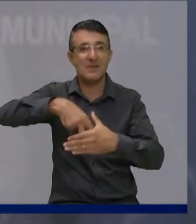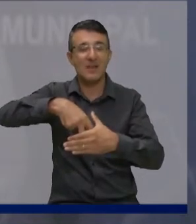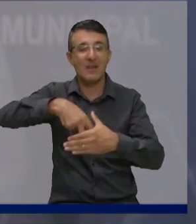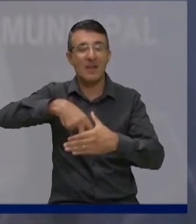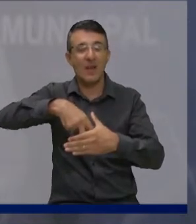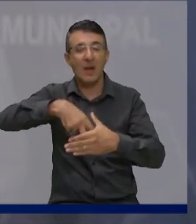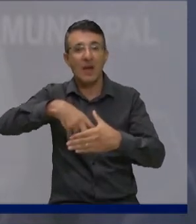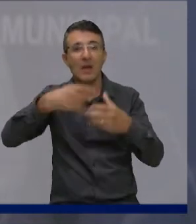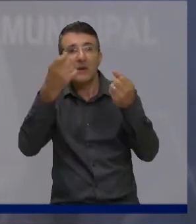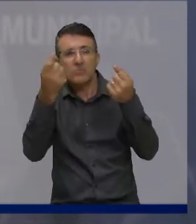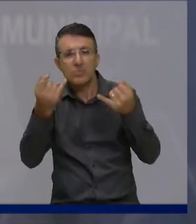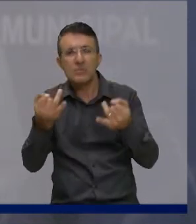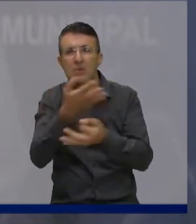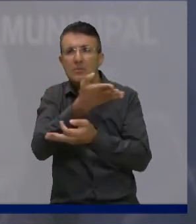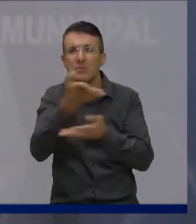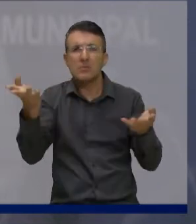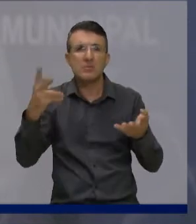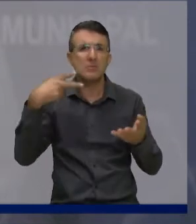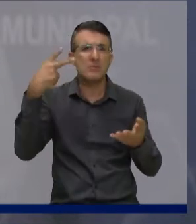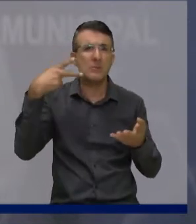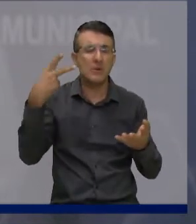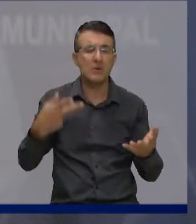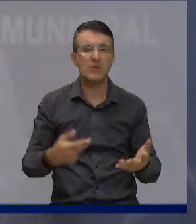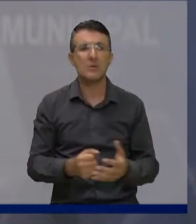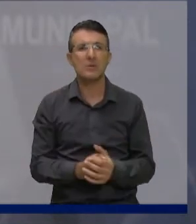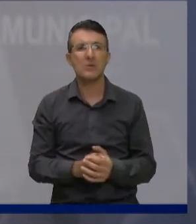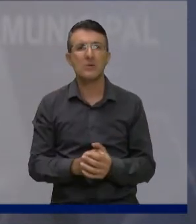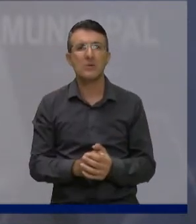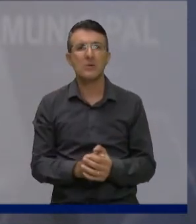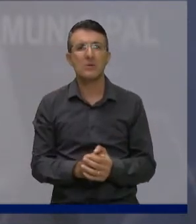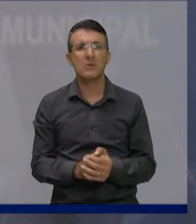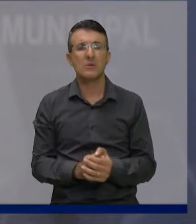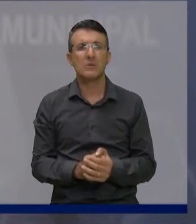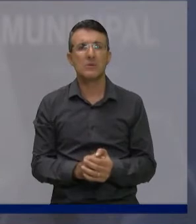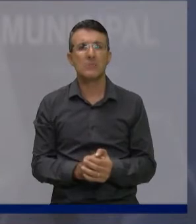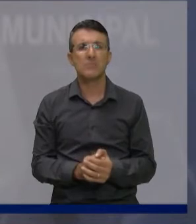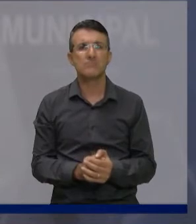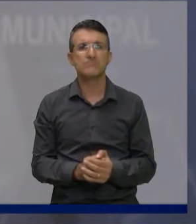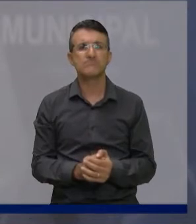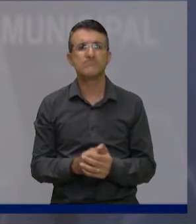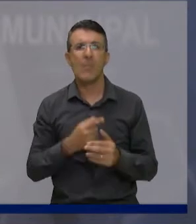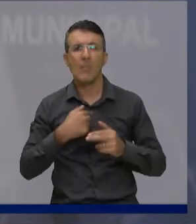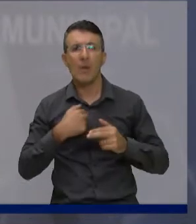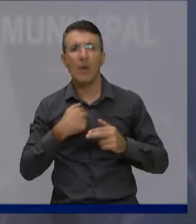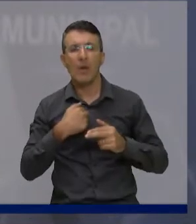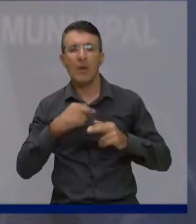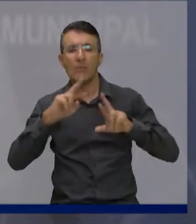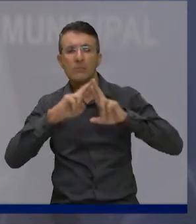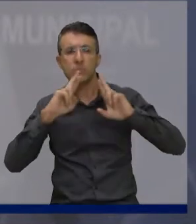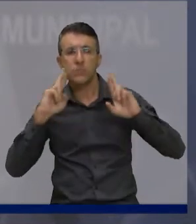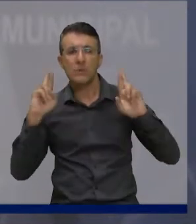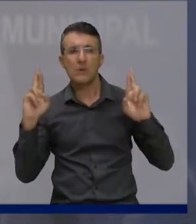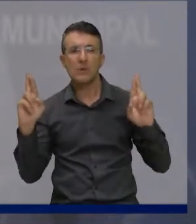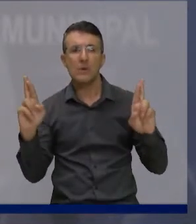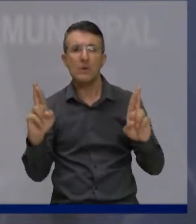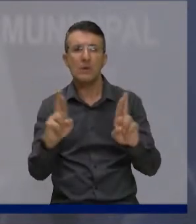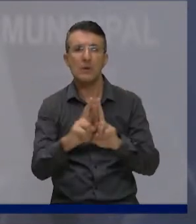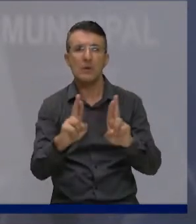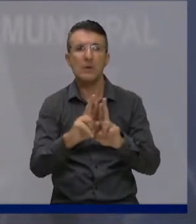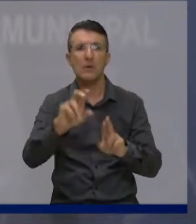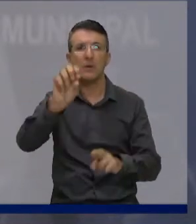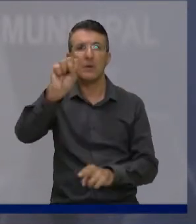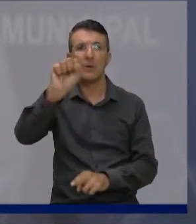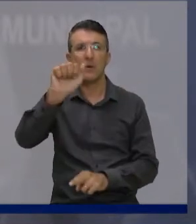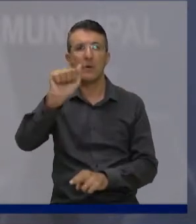justificativa para vocês, vereadores, nós tivemos aí a reunião da Sabesp marcada para o dia de